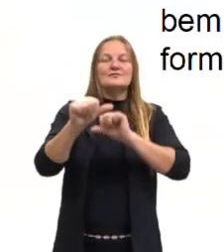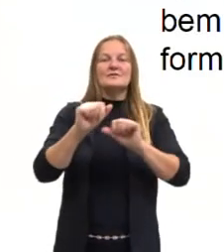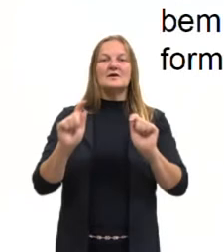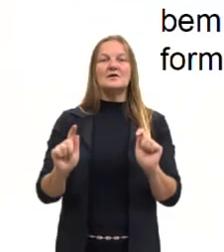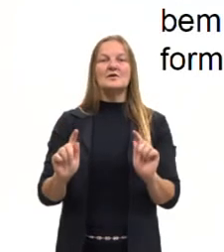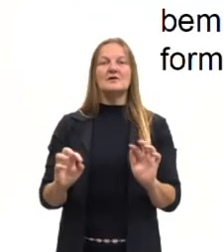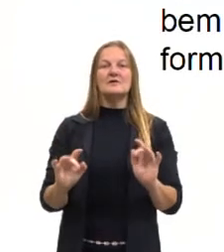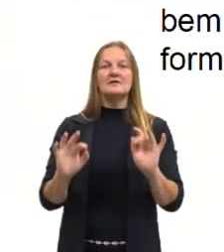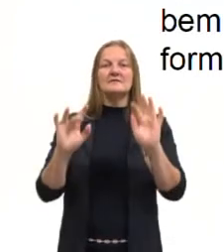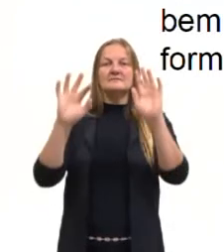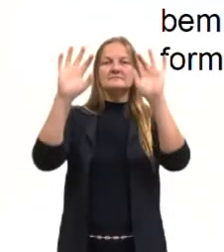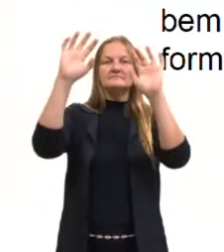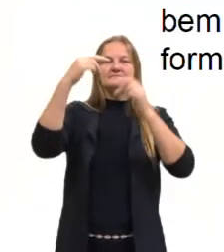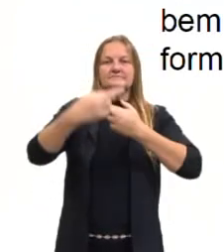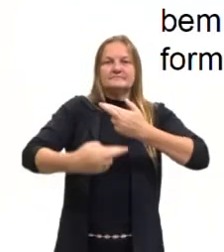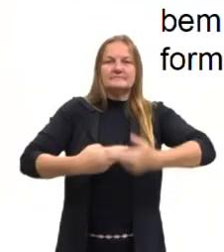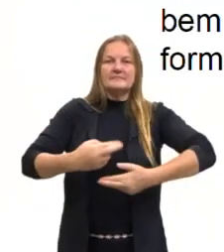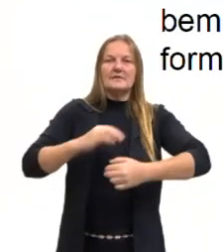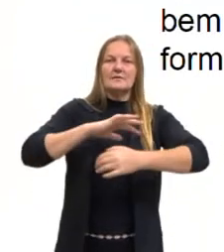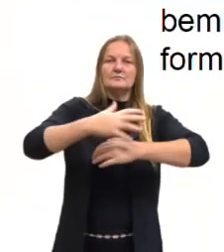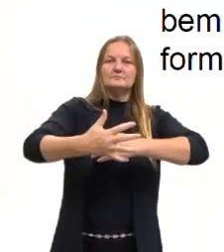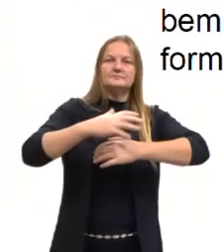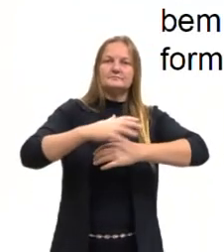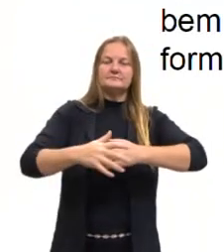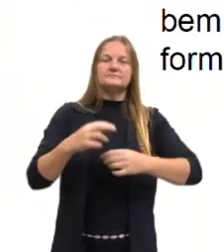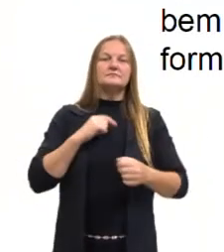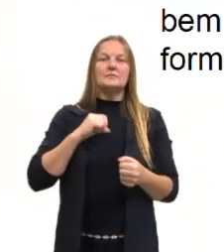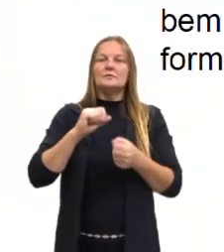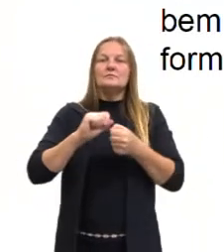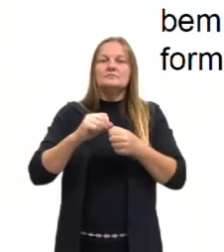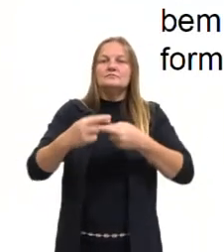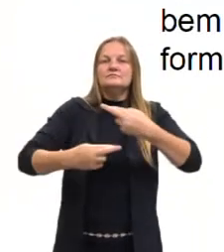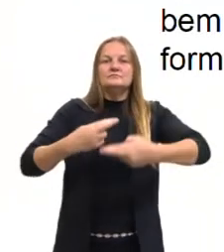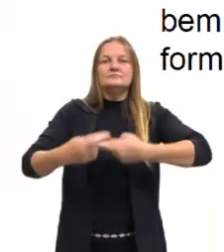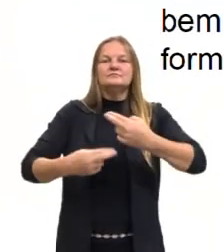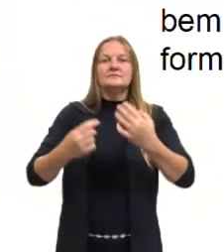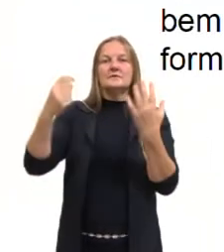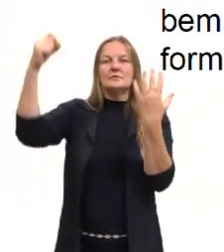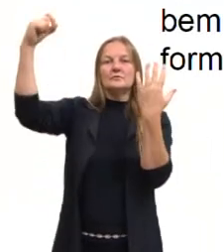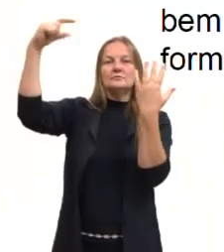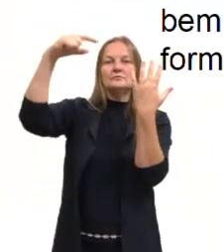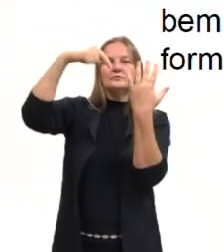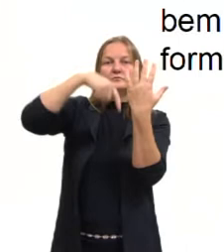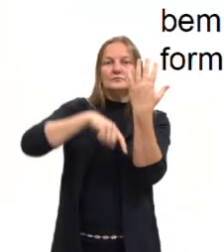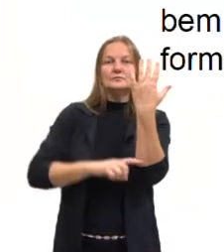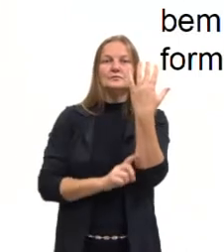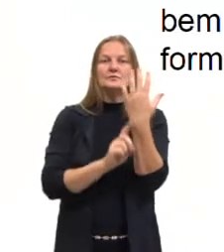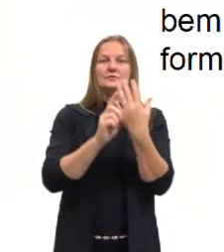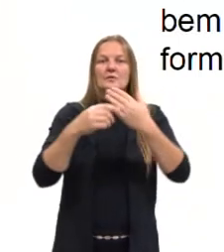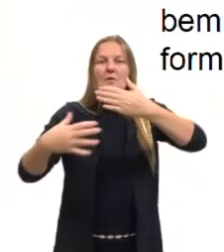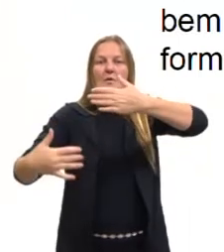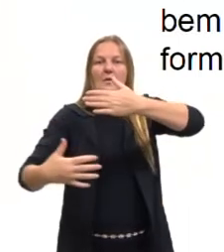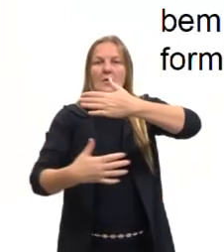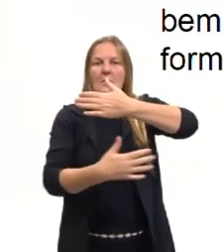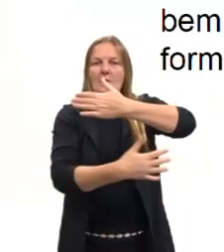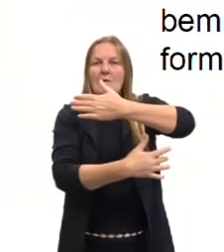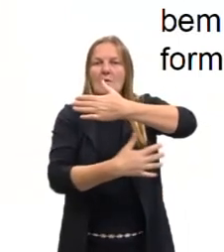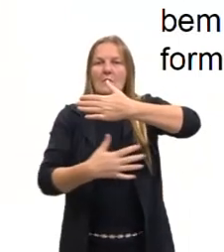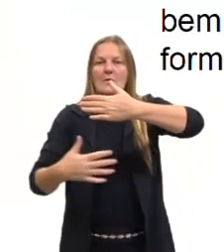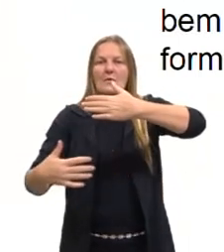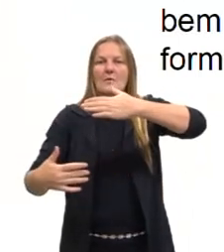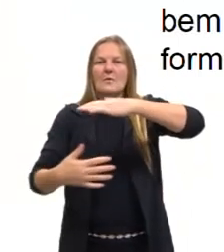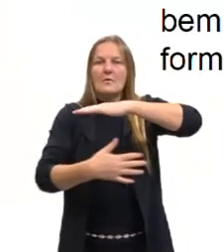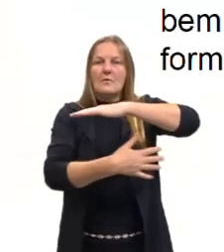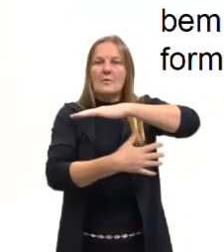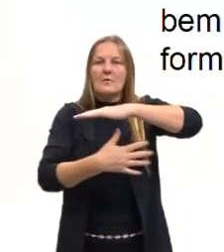com a água e desfavorece a realização de fotossíntese pelas algas, que